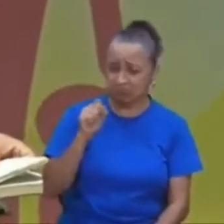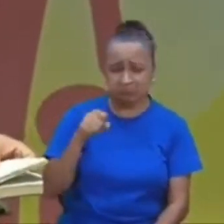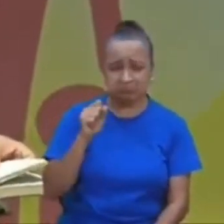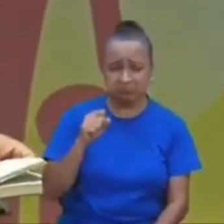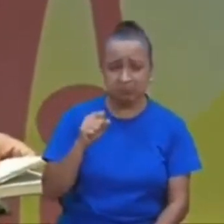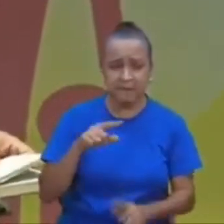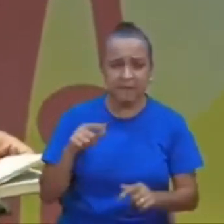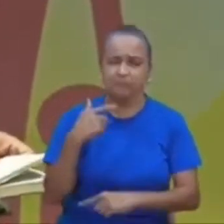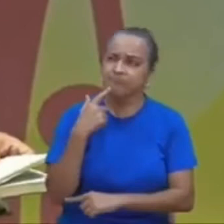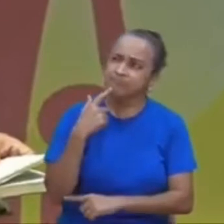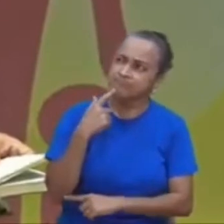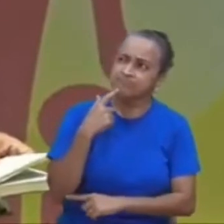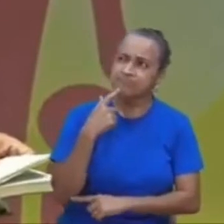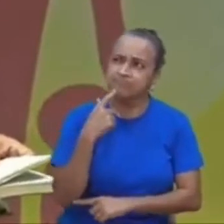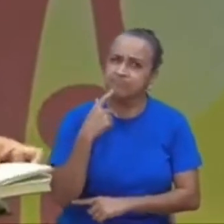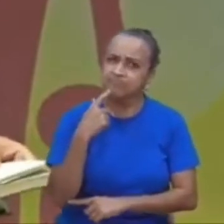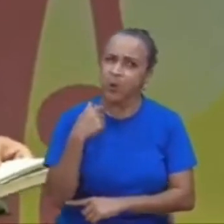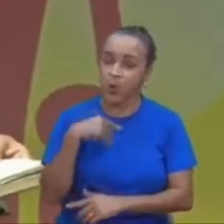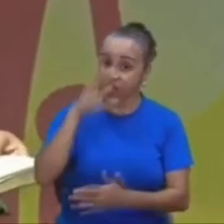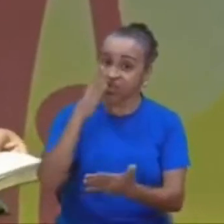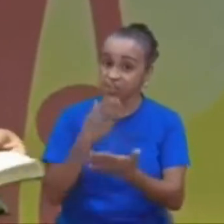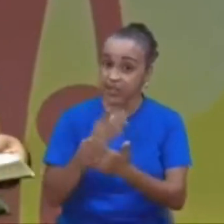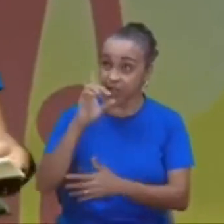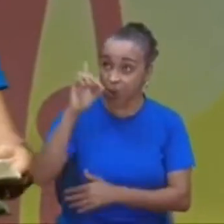mas eu acreditei, que Deus me amava,